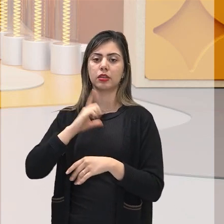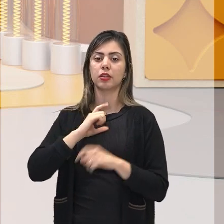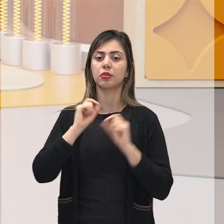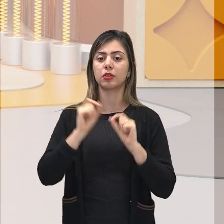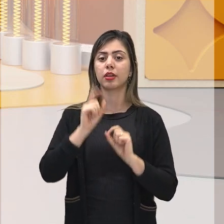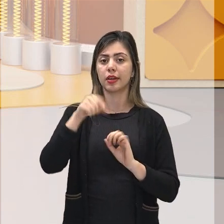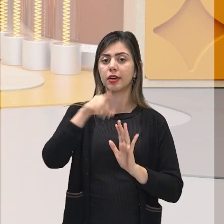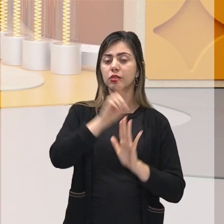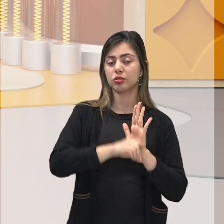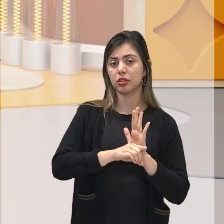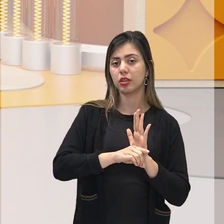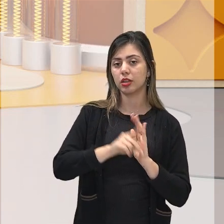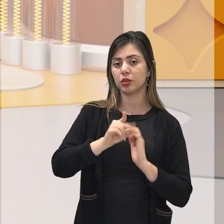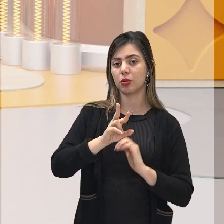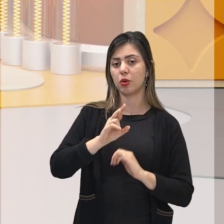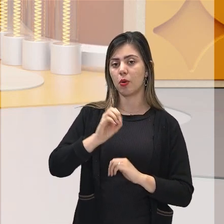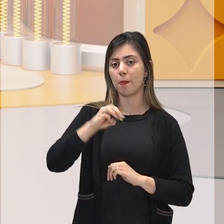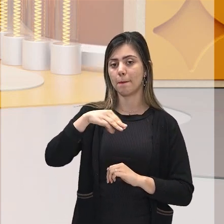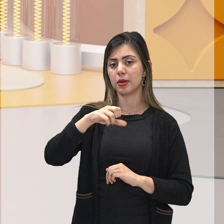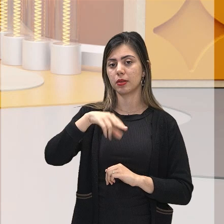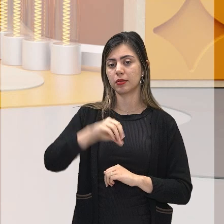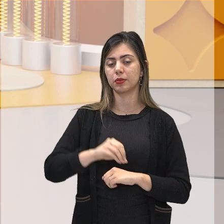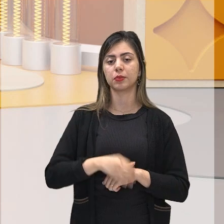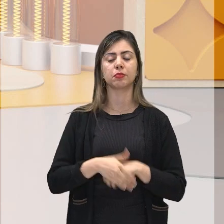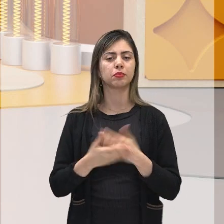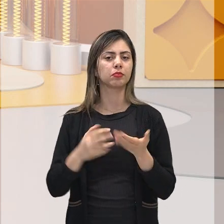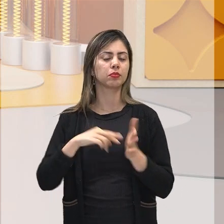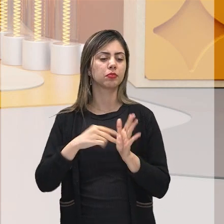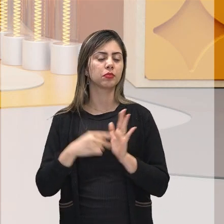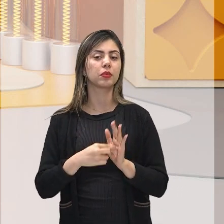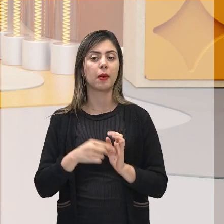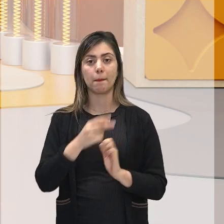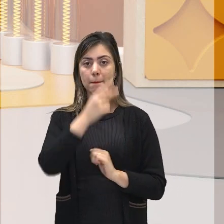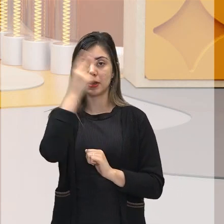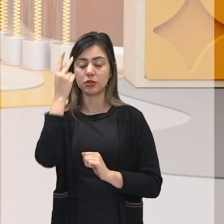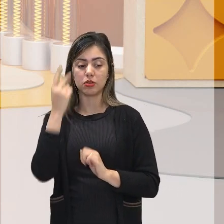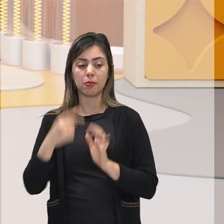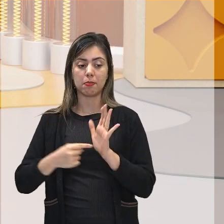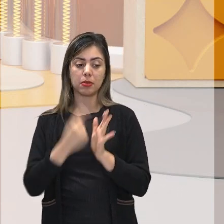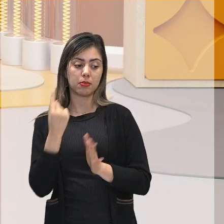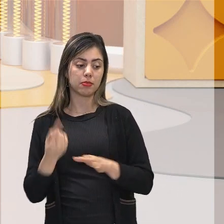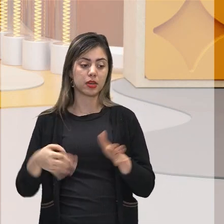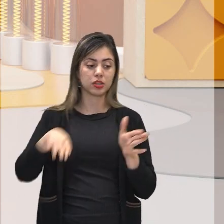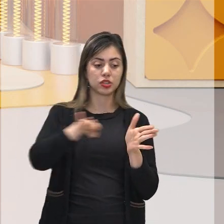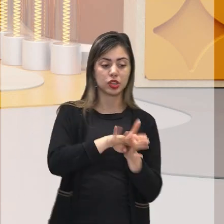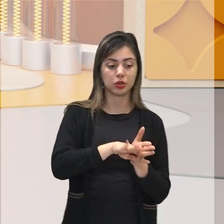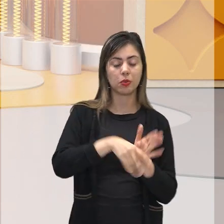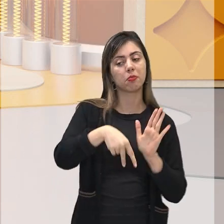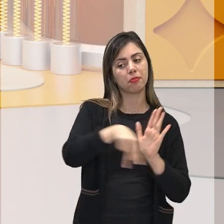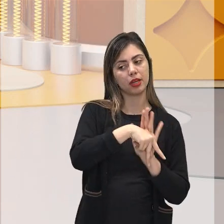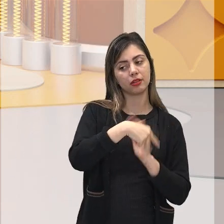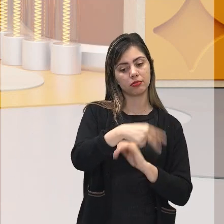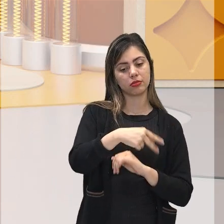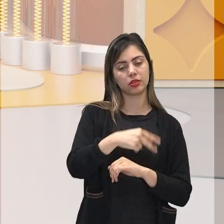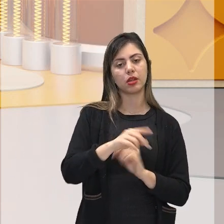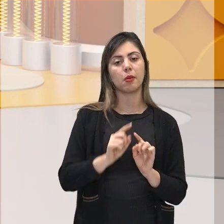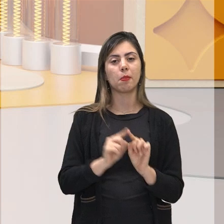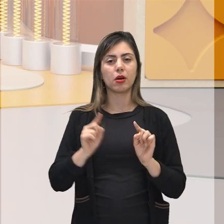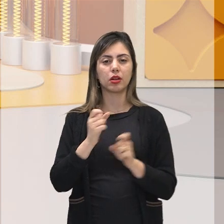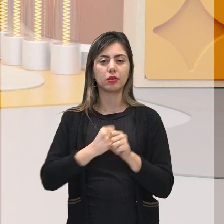romano ainda, do último sedex, ou seja, quem chegou primeiro, ocupou, é o dono. No entanto, em